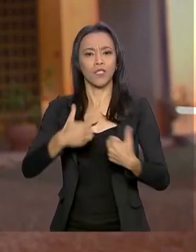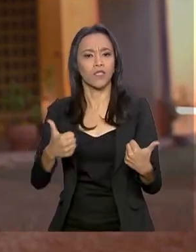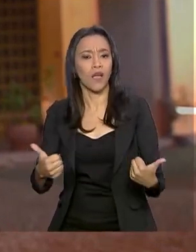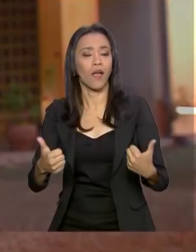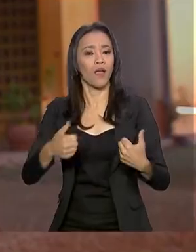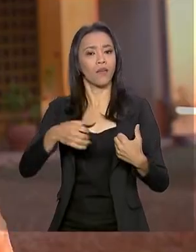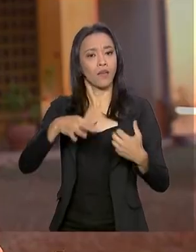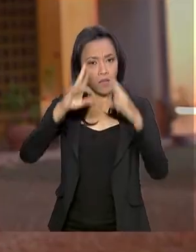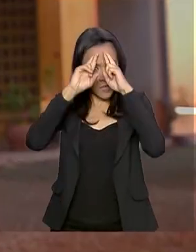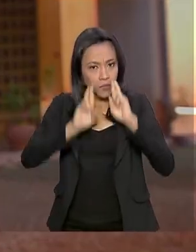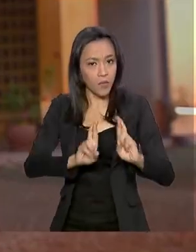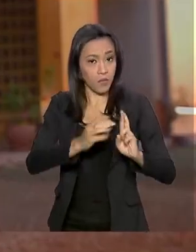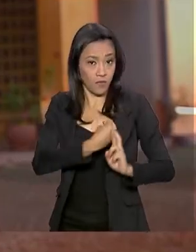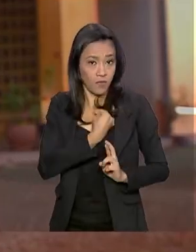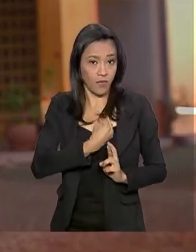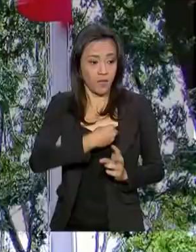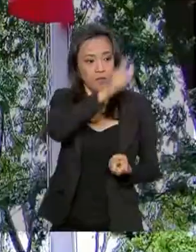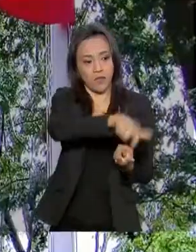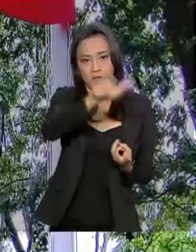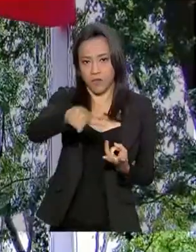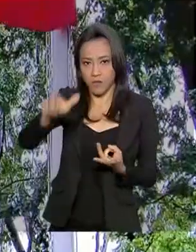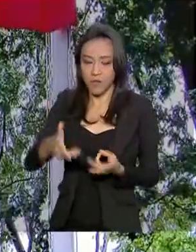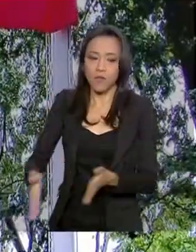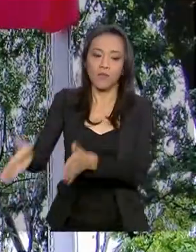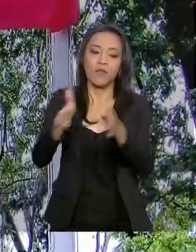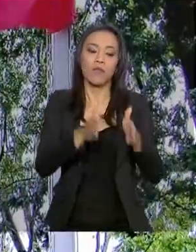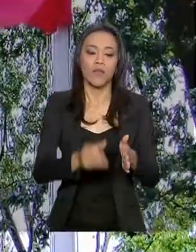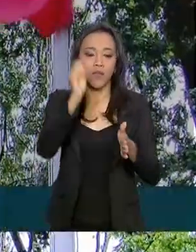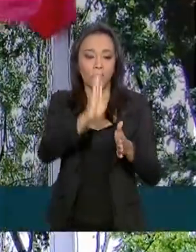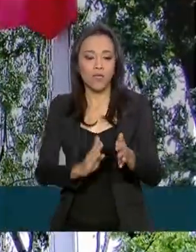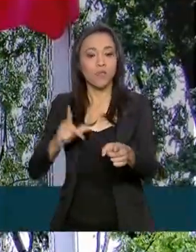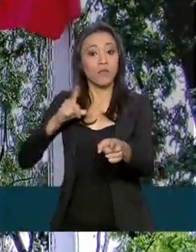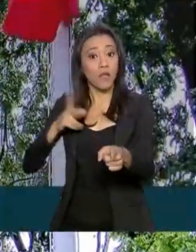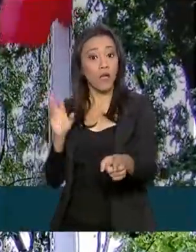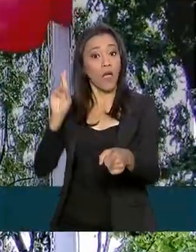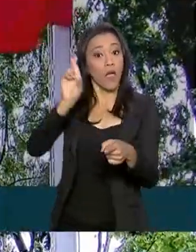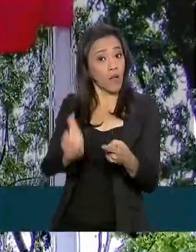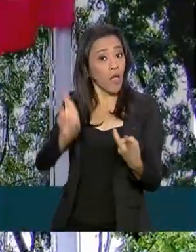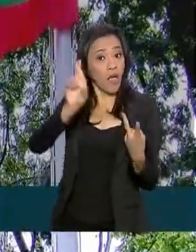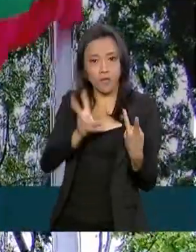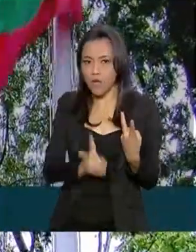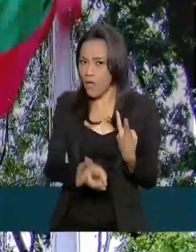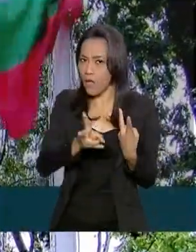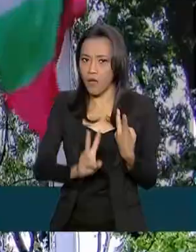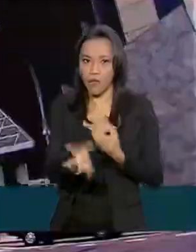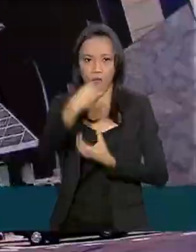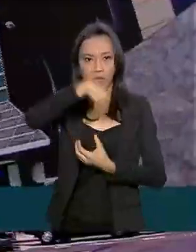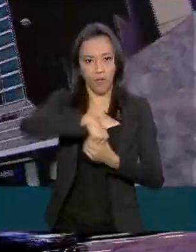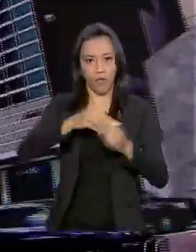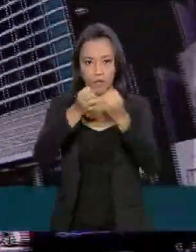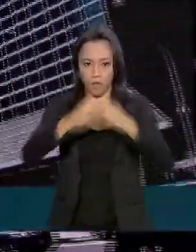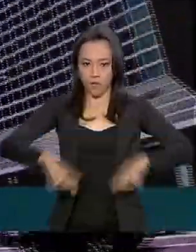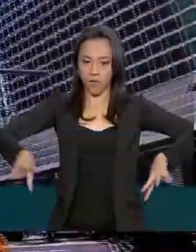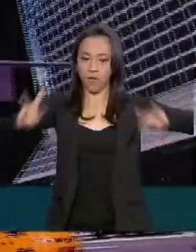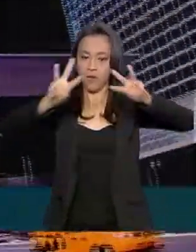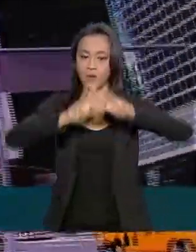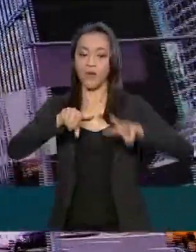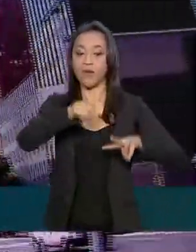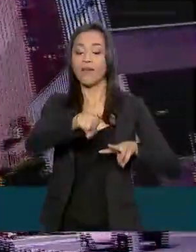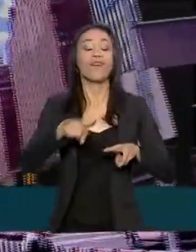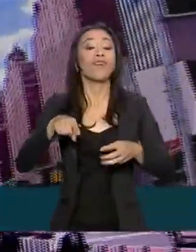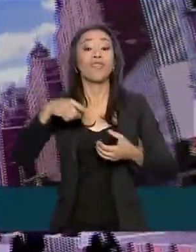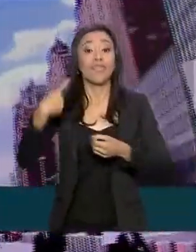vida dos cidadãos, dos indivíduos. O Brasil tem representações permanentes nas Nações Unidas, nas cidades onde há